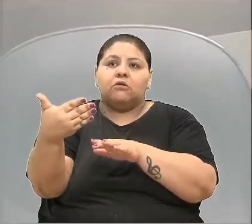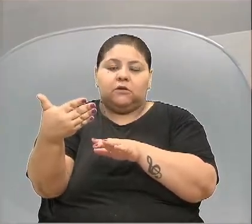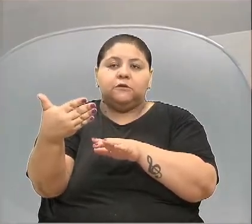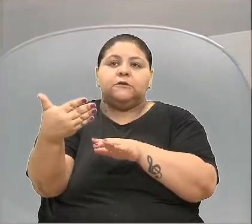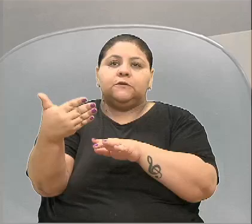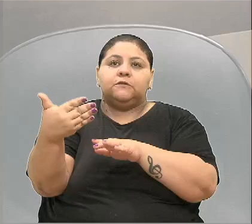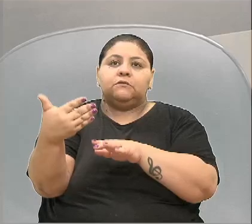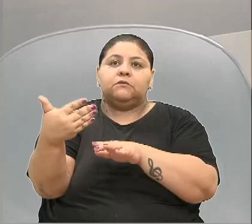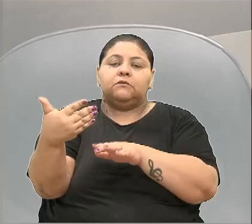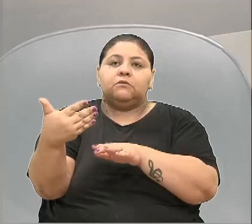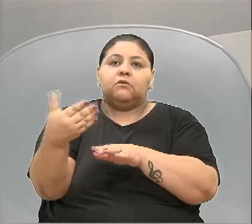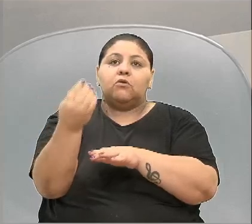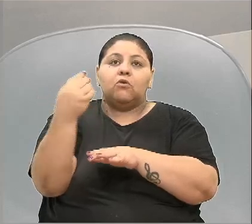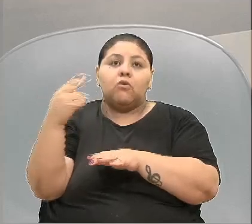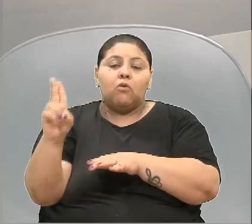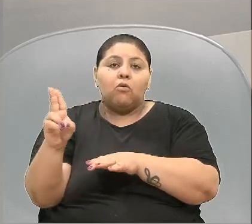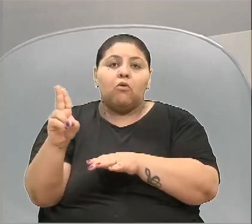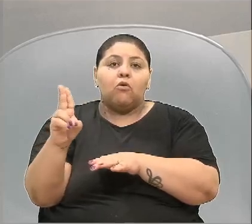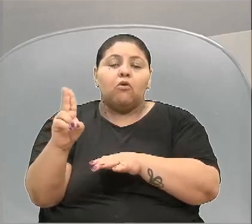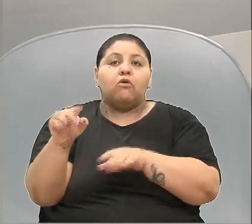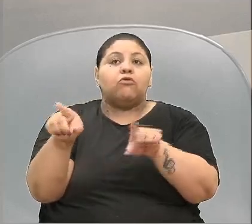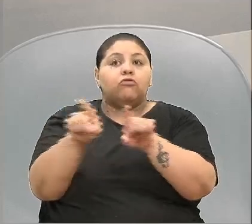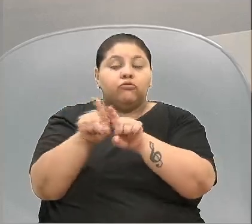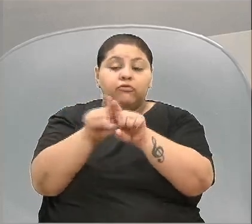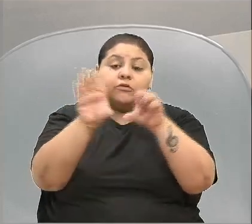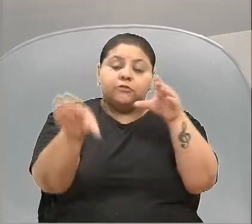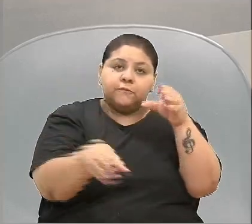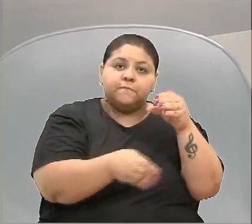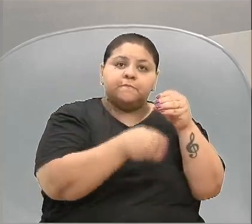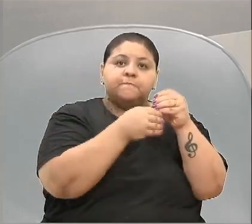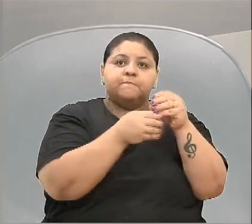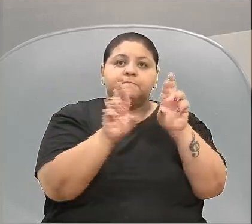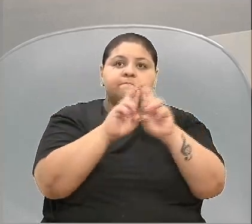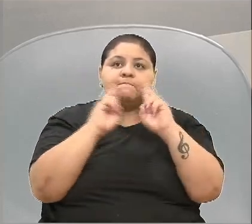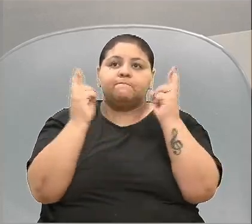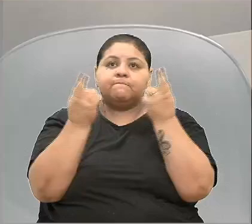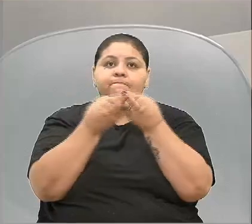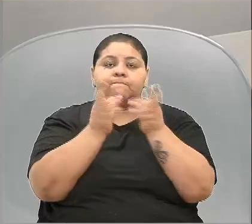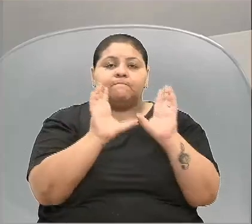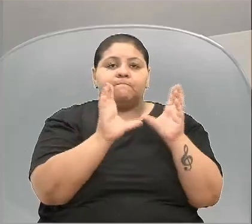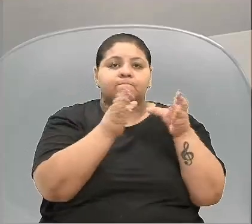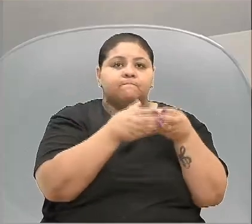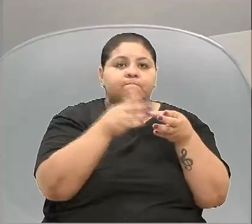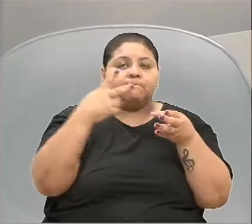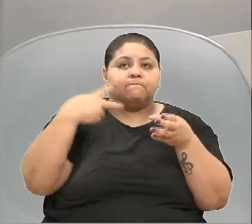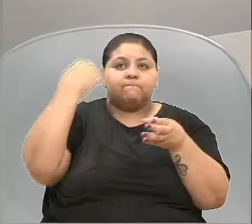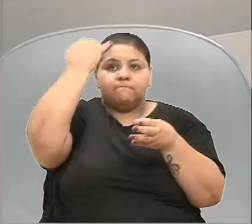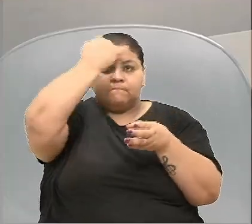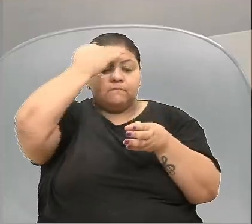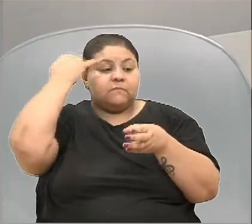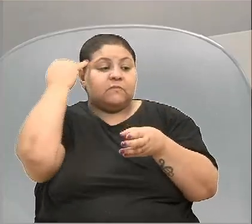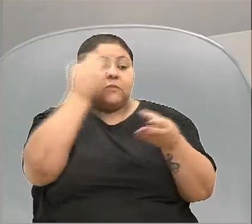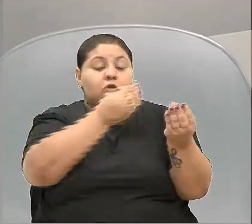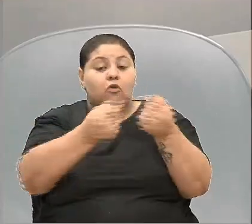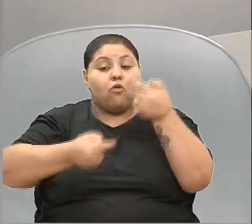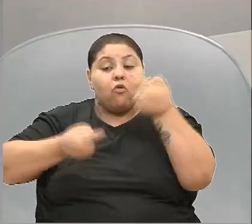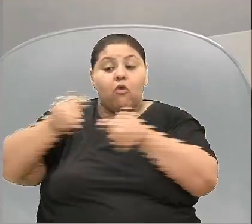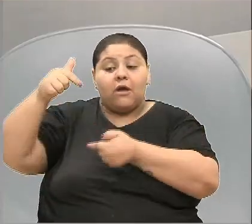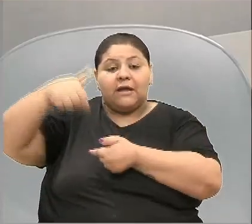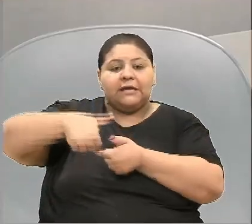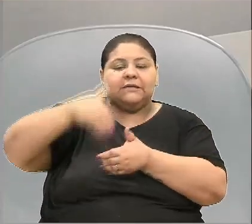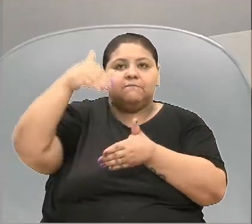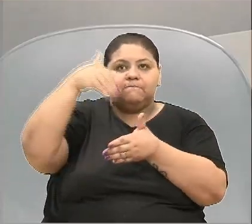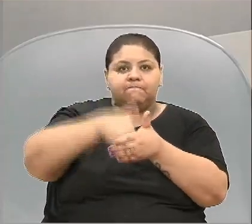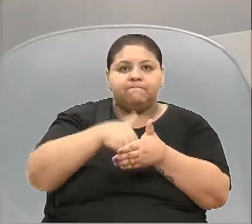Agricultura. Outro item que foi acrescentado também em reuniões do Conselho, vereador D'Ambrosio, por exemplo, foi muito debatido aqui dentro,